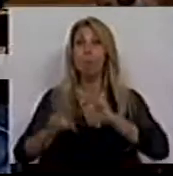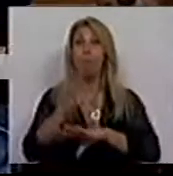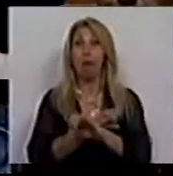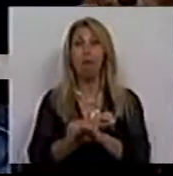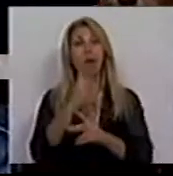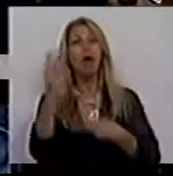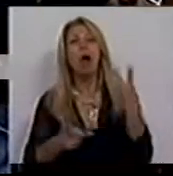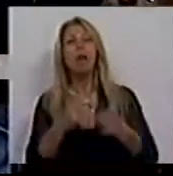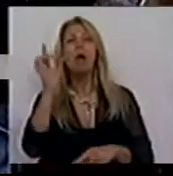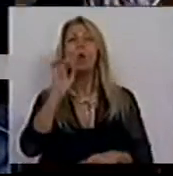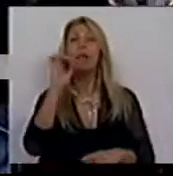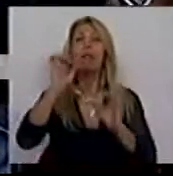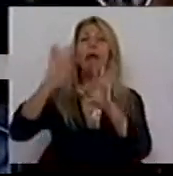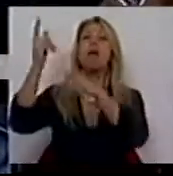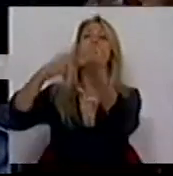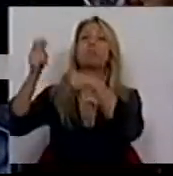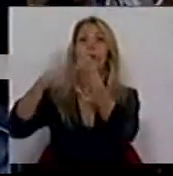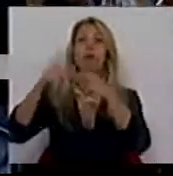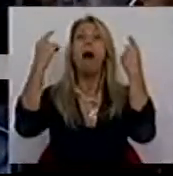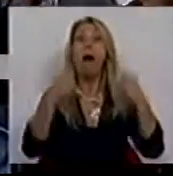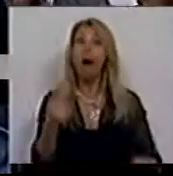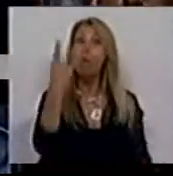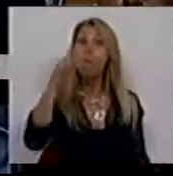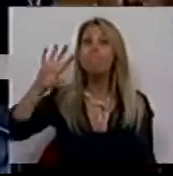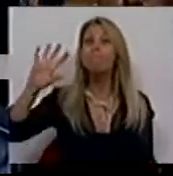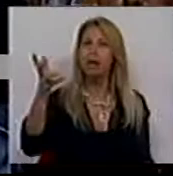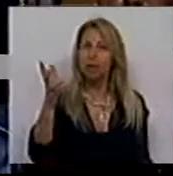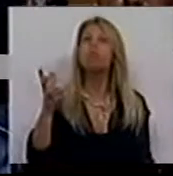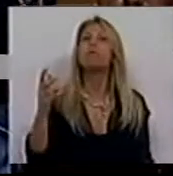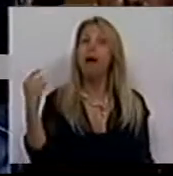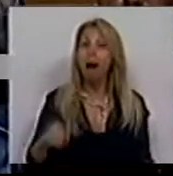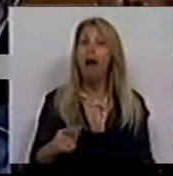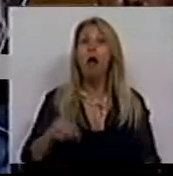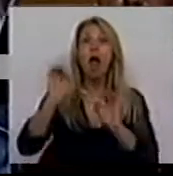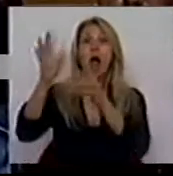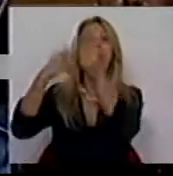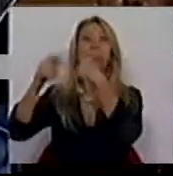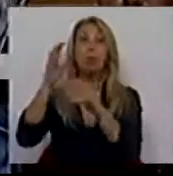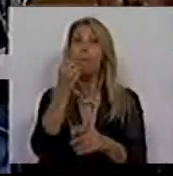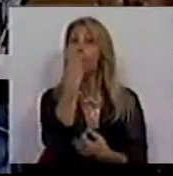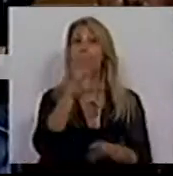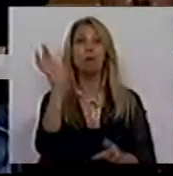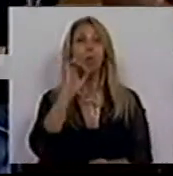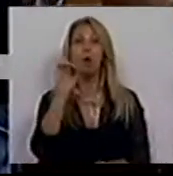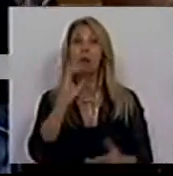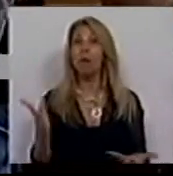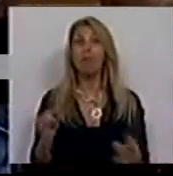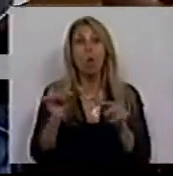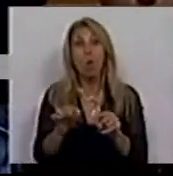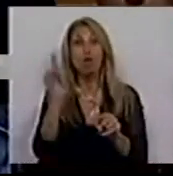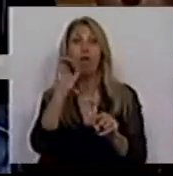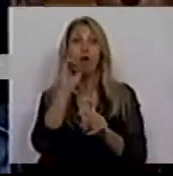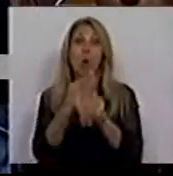que analisa a qualidade das exportações, há um país em que as exportações perderam qualidade e têm hoje menos valor